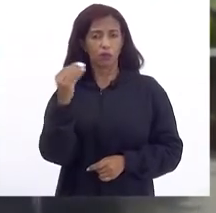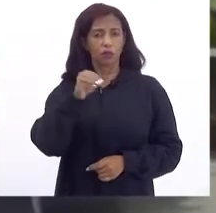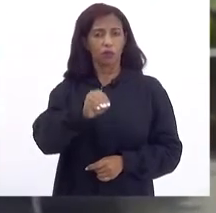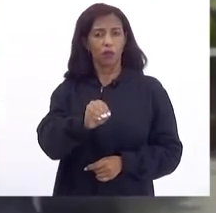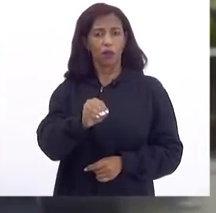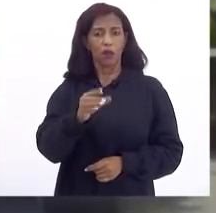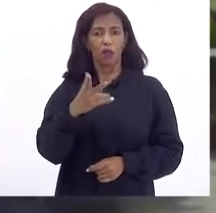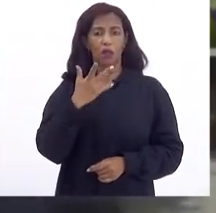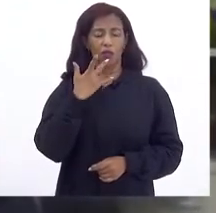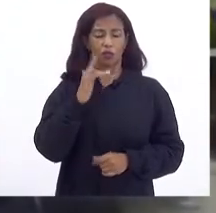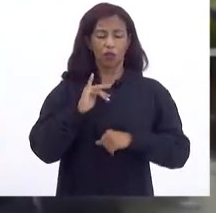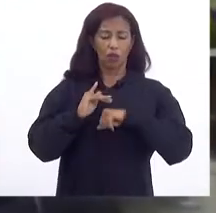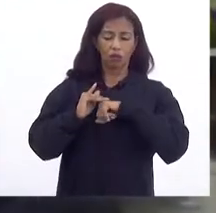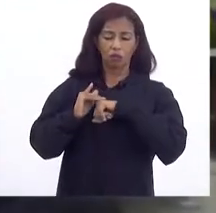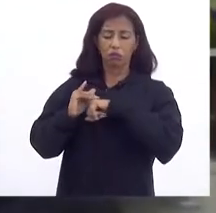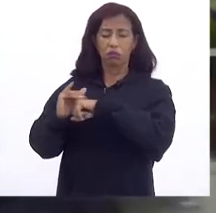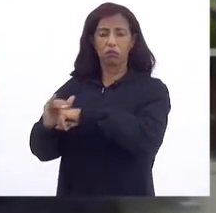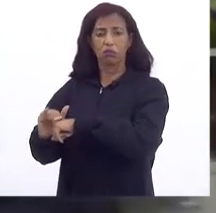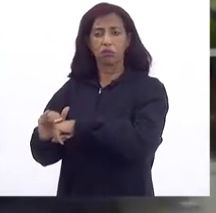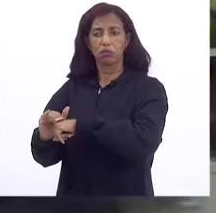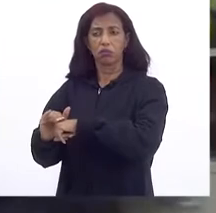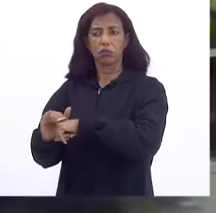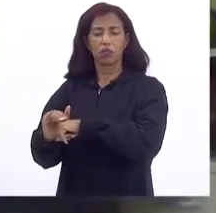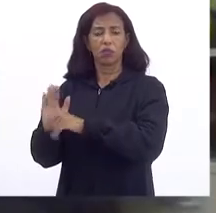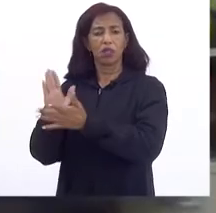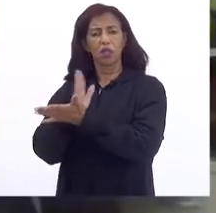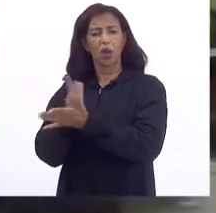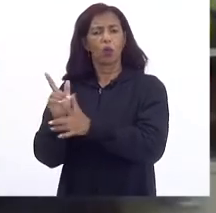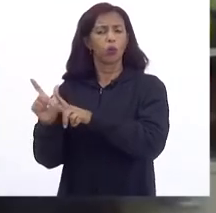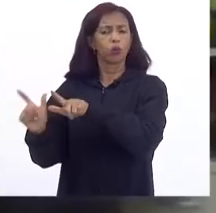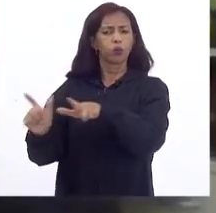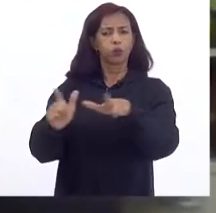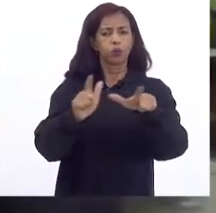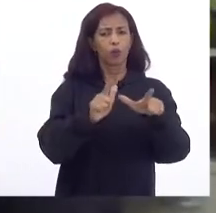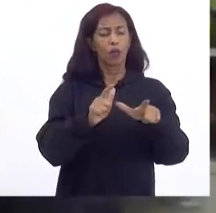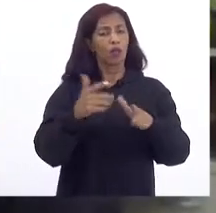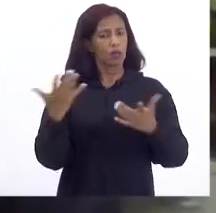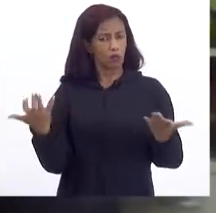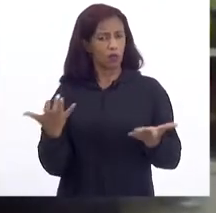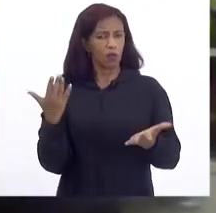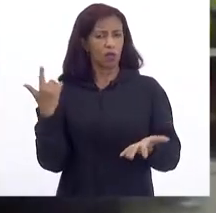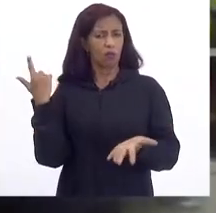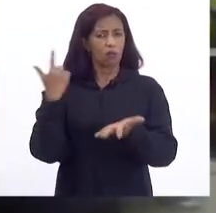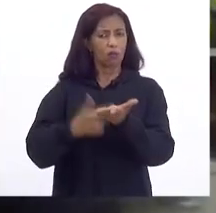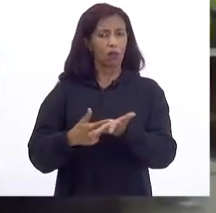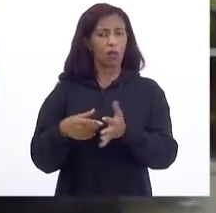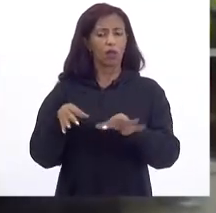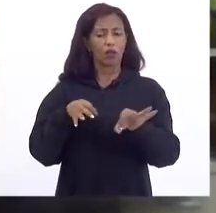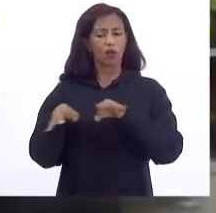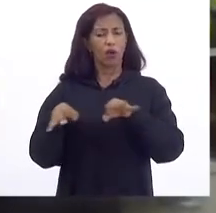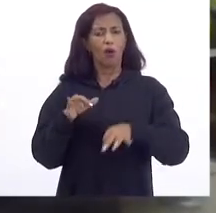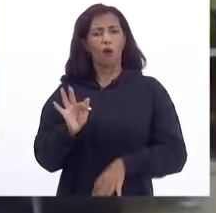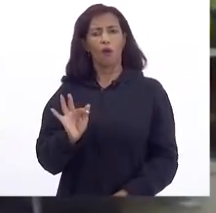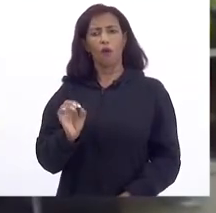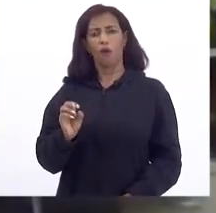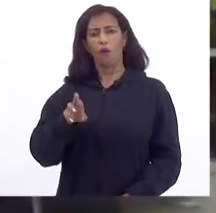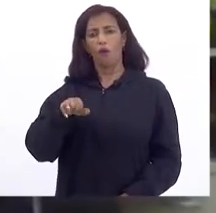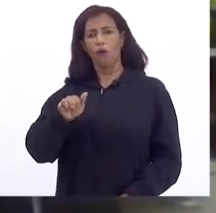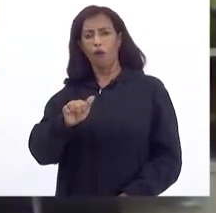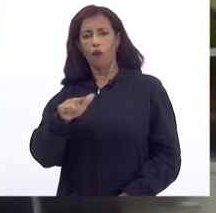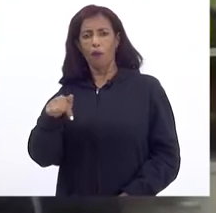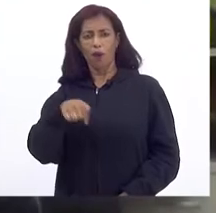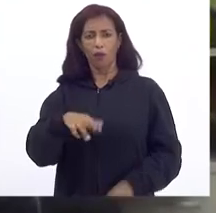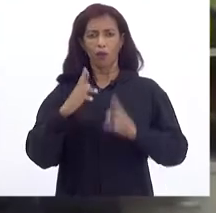Comentado isso Em alguns lugares Eu gostaria De enfatizar De uma maneira Formal Nesta